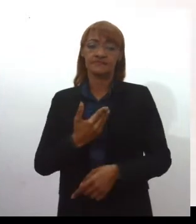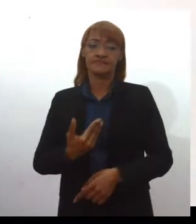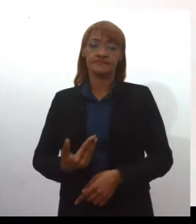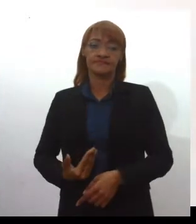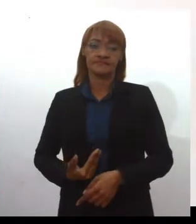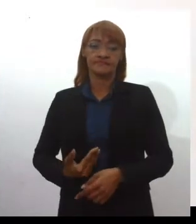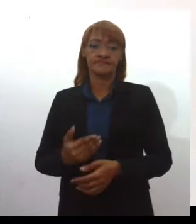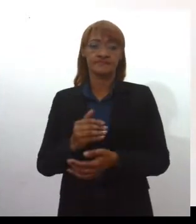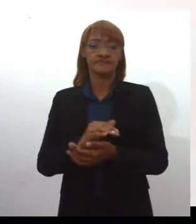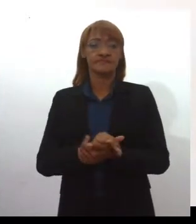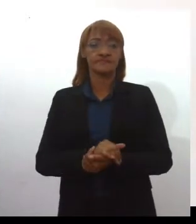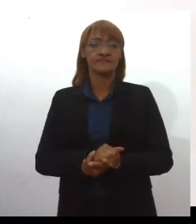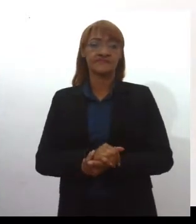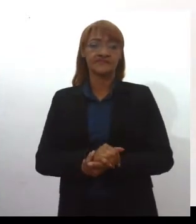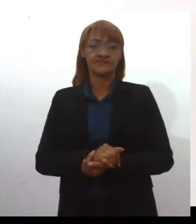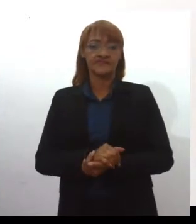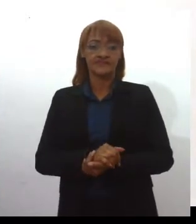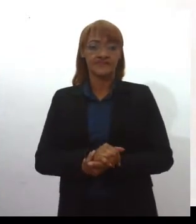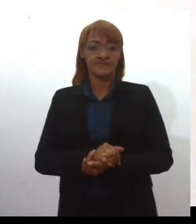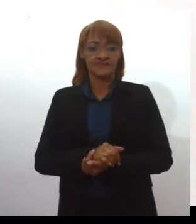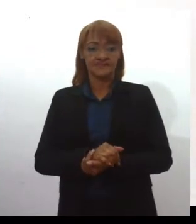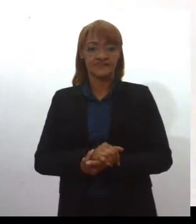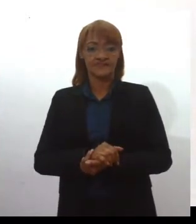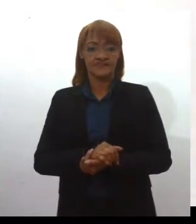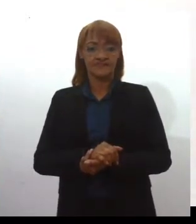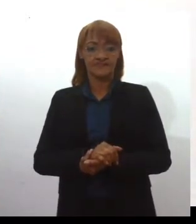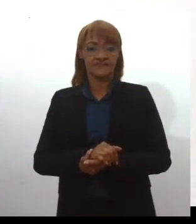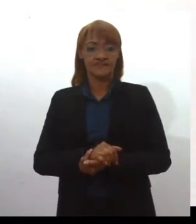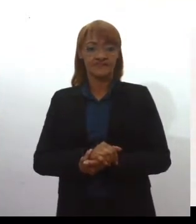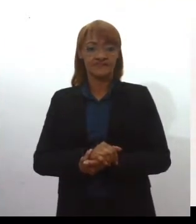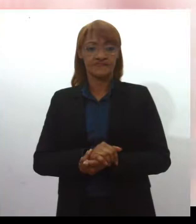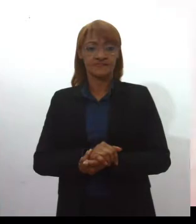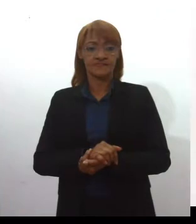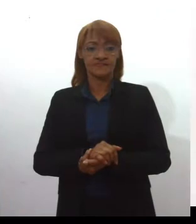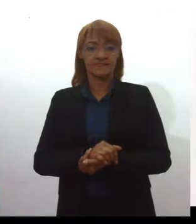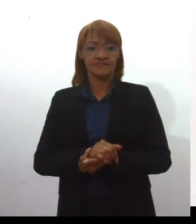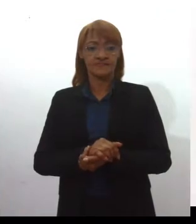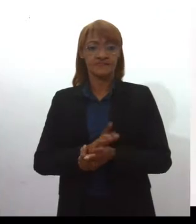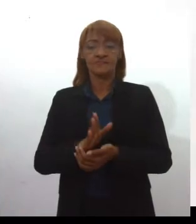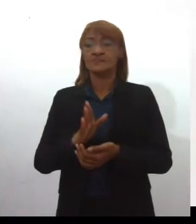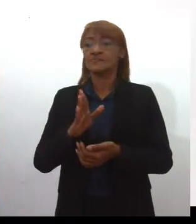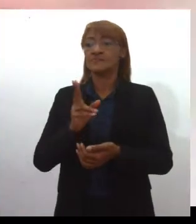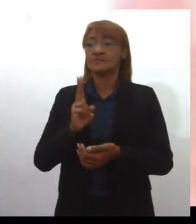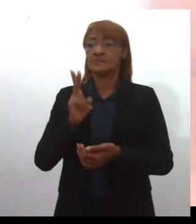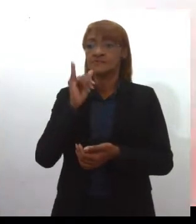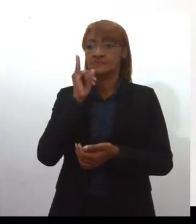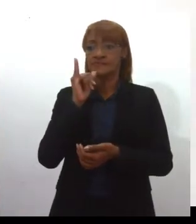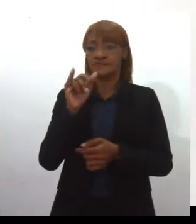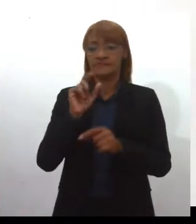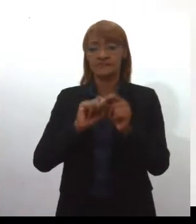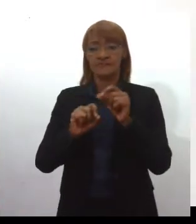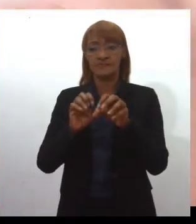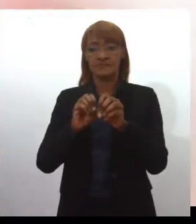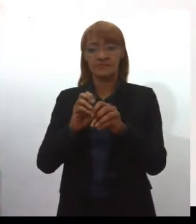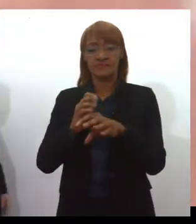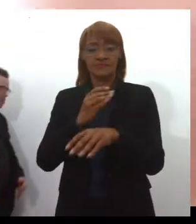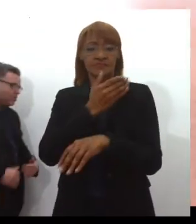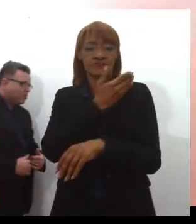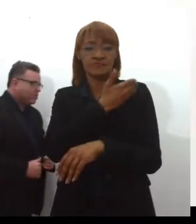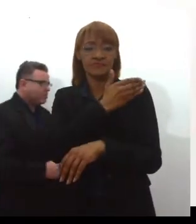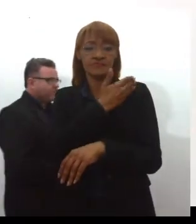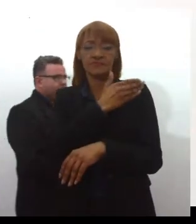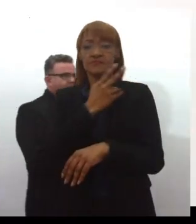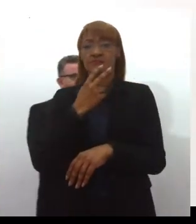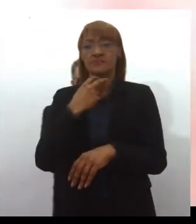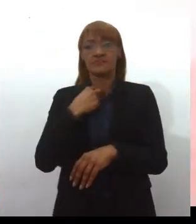no discurso do Paraninfa, essa ênfase que ela diz, olha, a educação não pode discriminar ninguém pela cor,